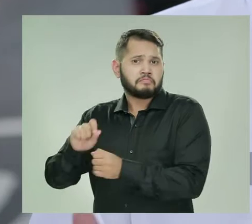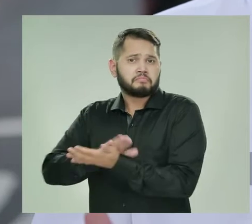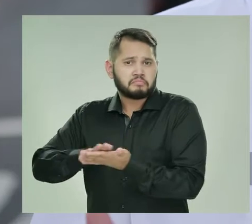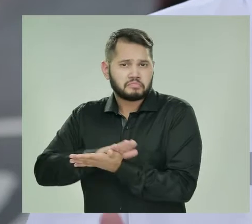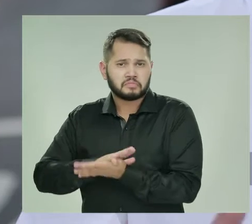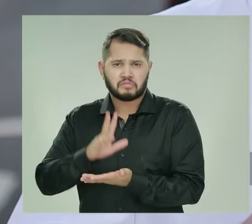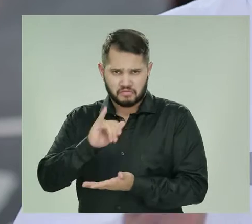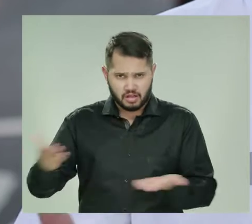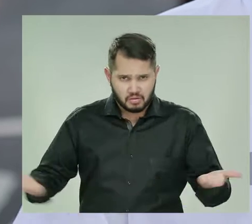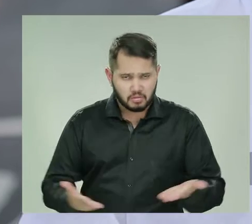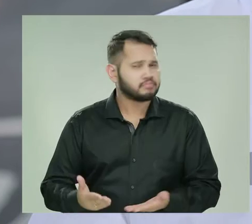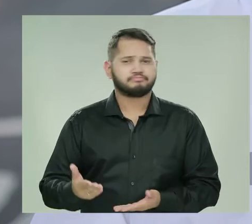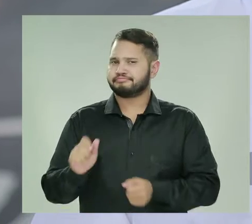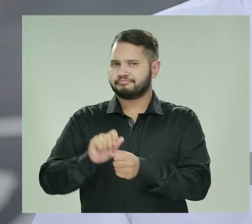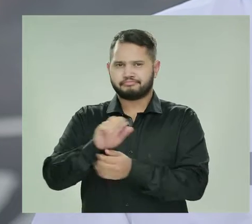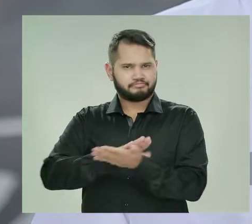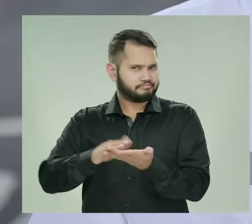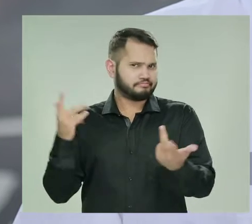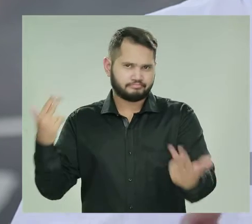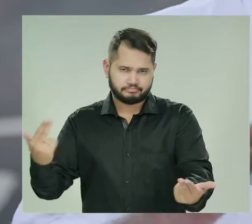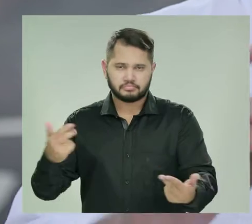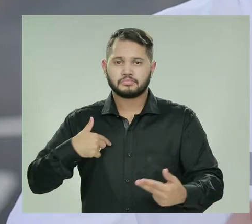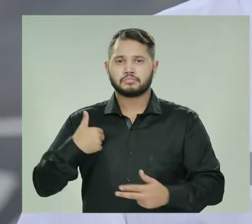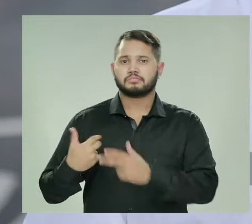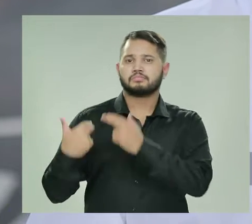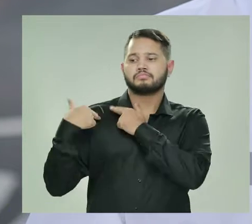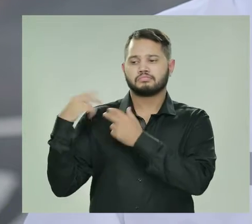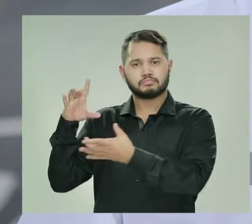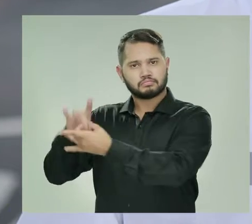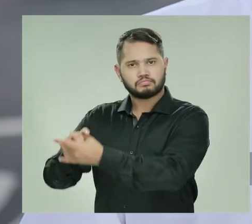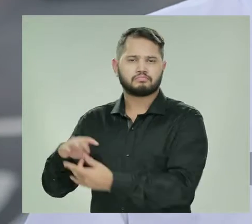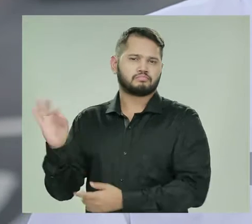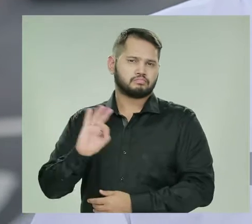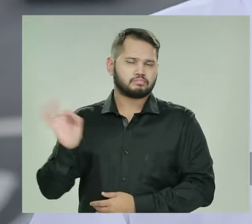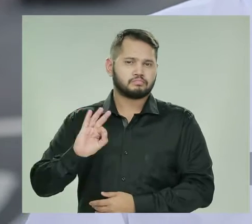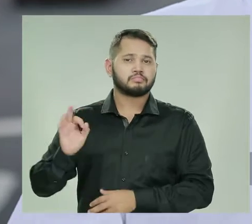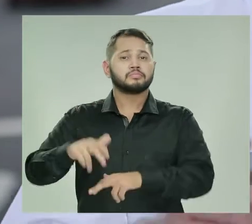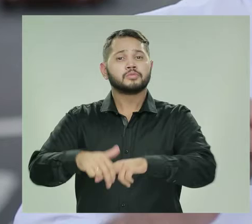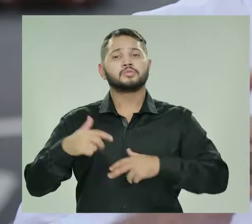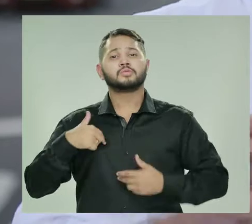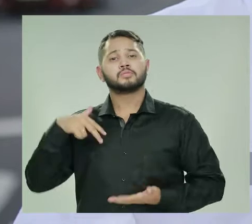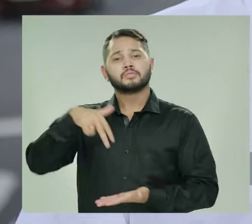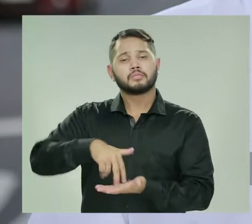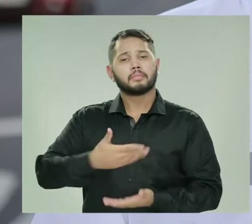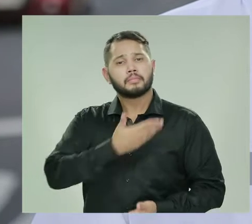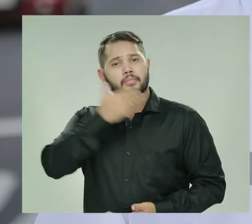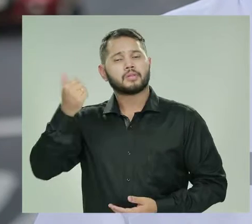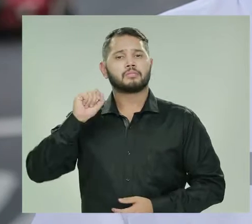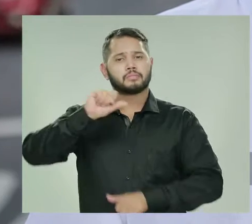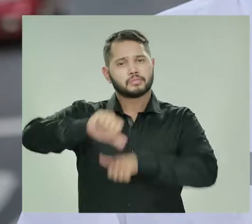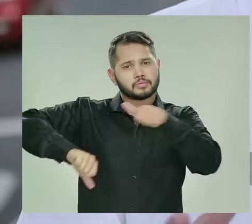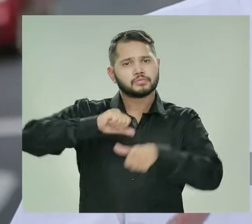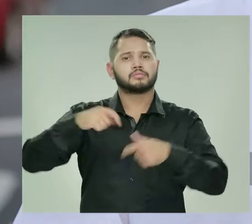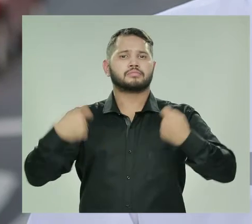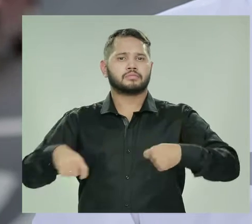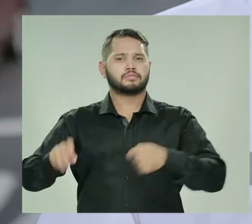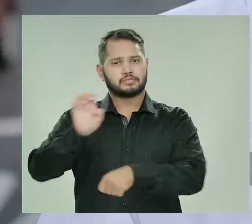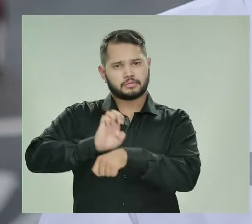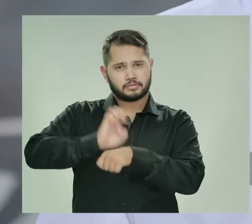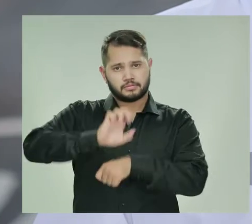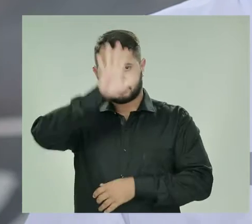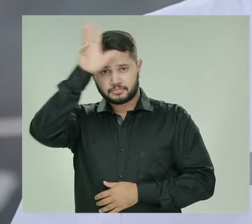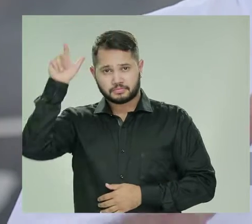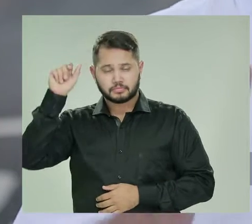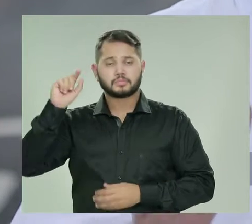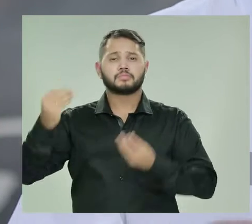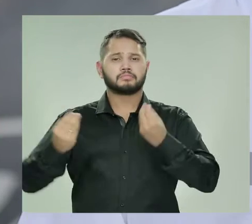e não fez isso também não pode fazer agora Eu não tenho compromisso com esse passado Por isso posso fazer as mudanças que o Amazonas